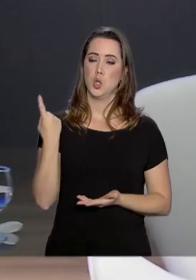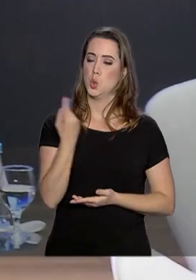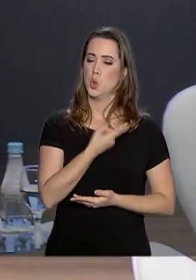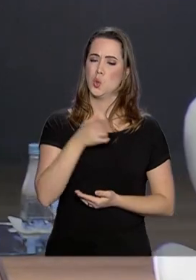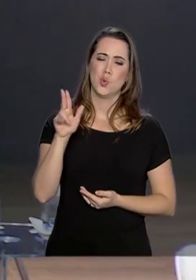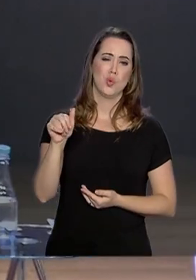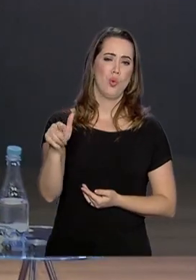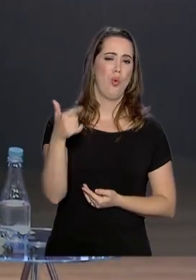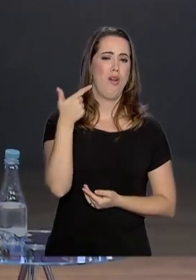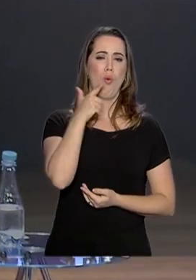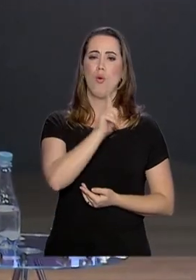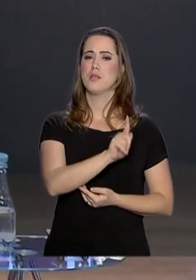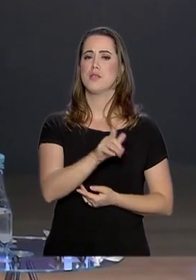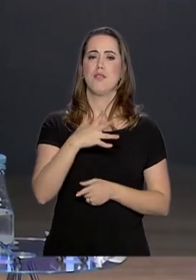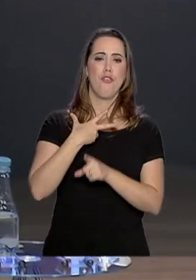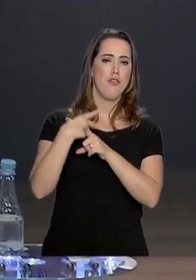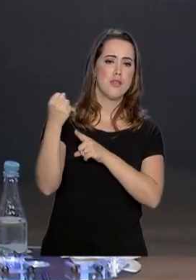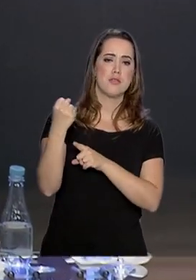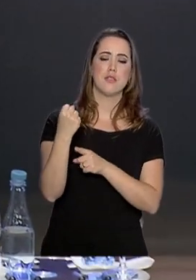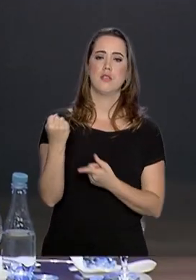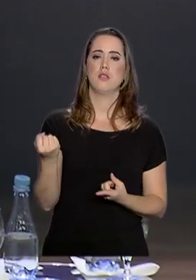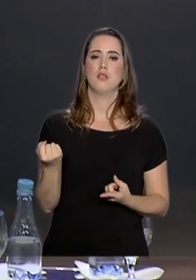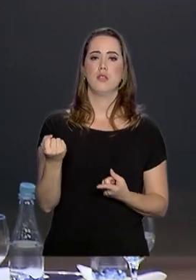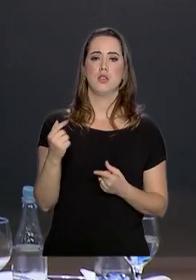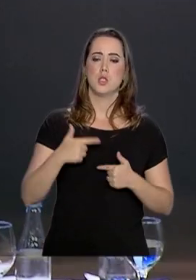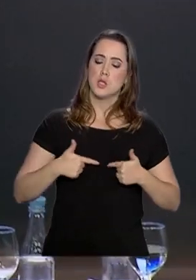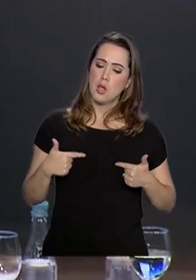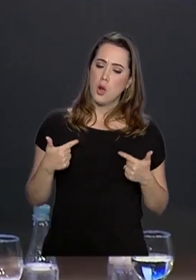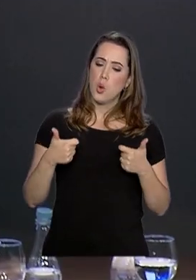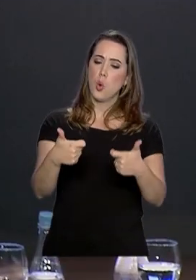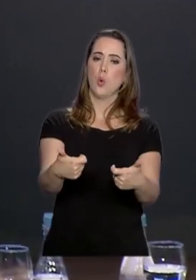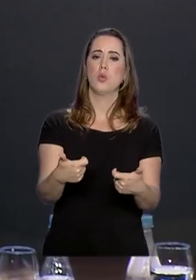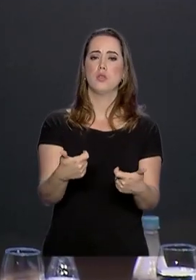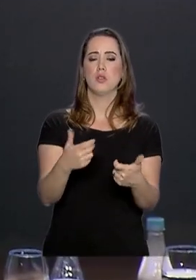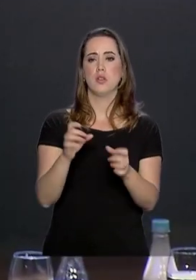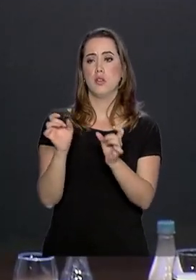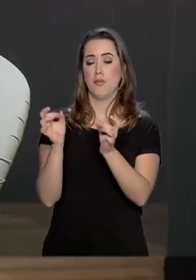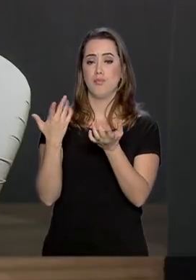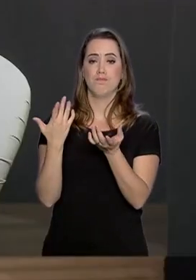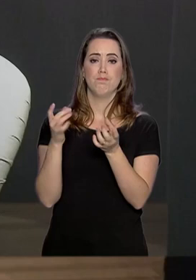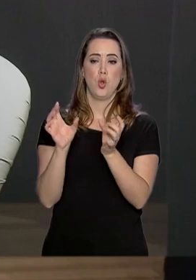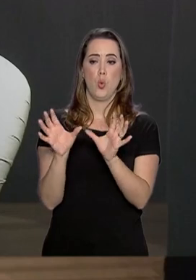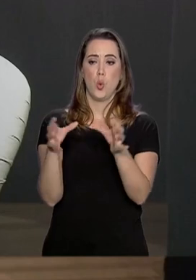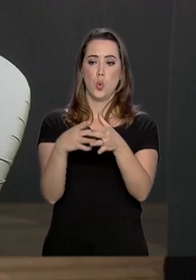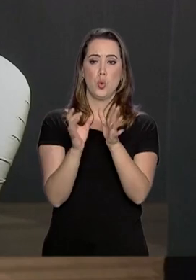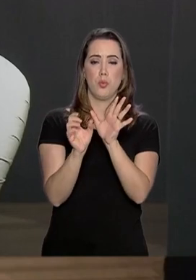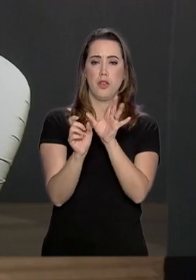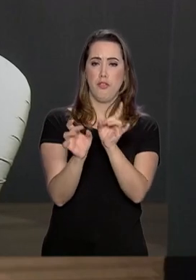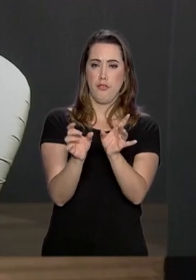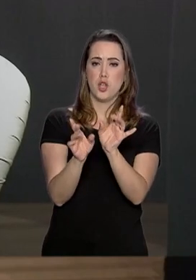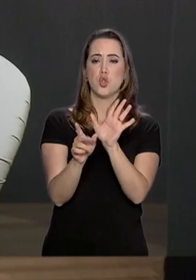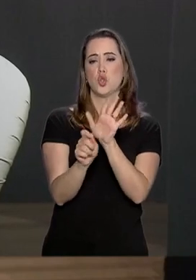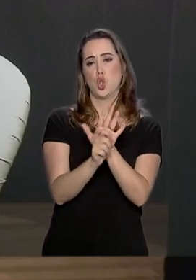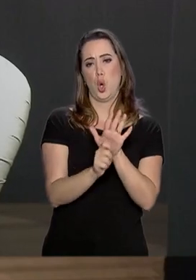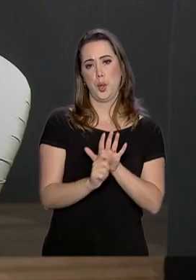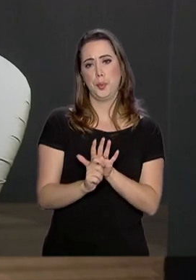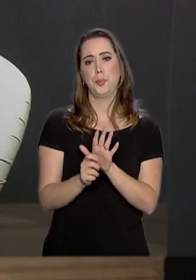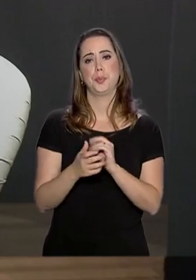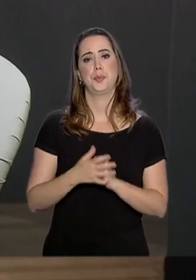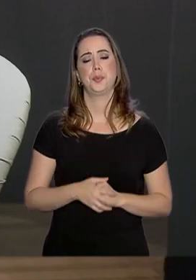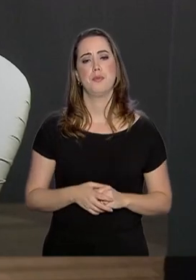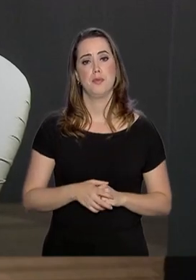jamais conseguiremos vencer essa luta contra as narco-quadrilhas. Presente no debate, o ministro da